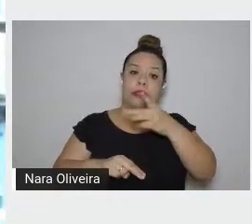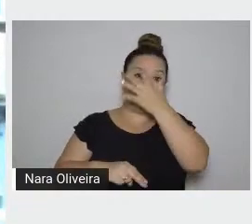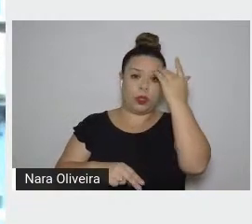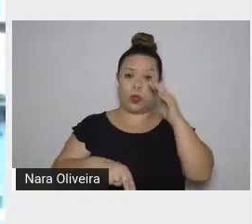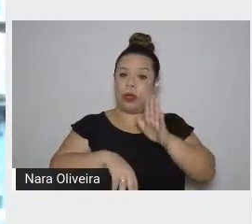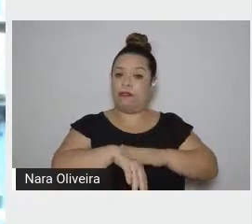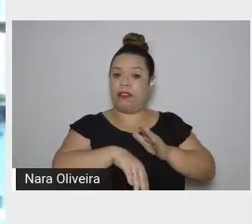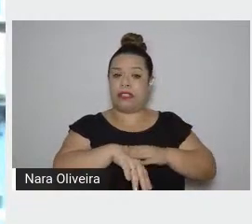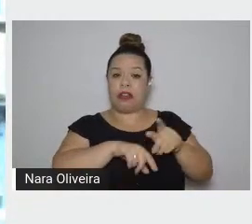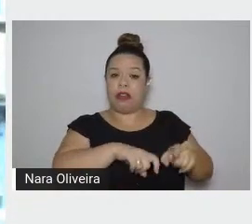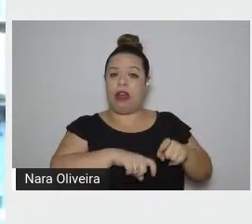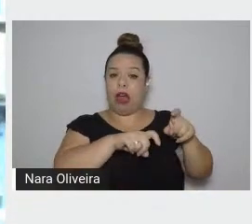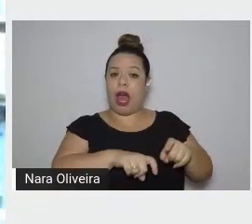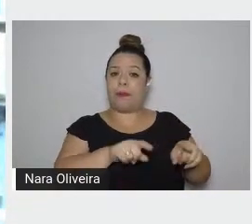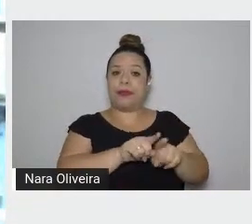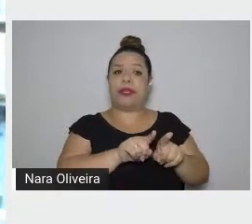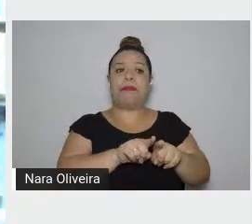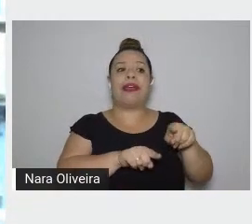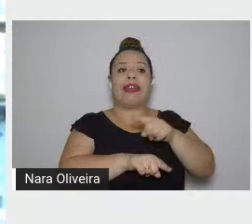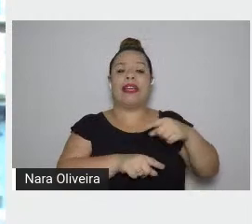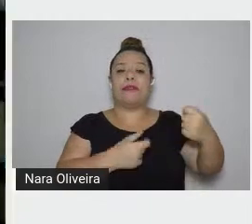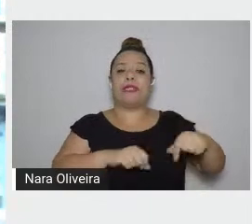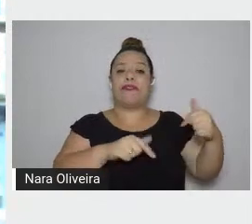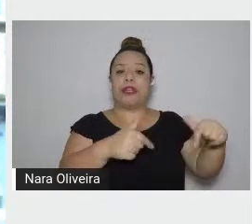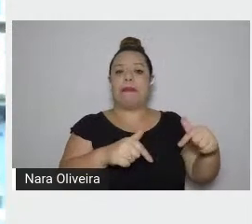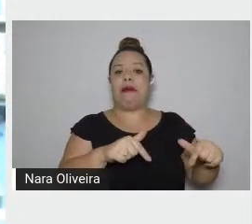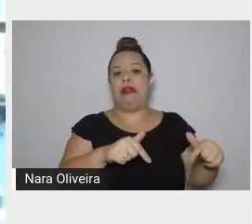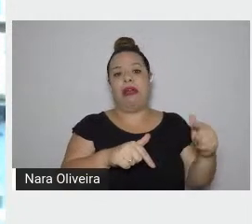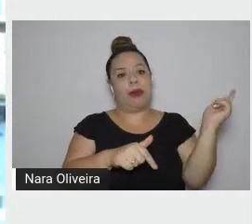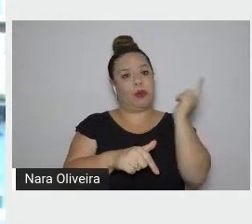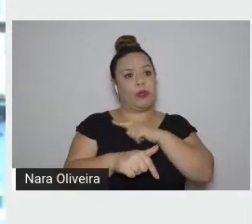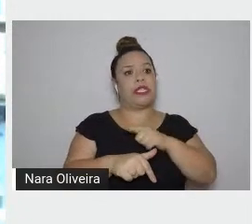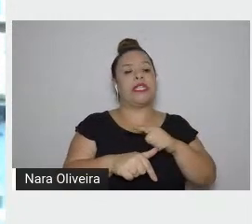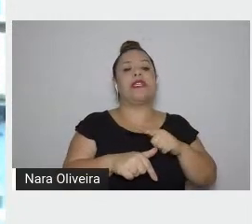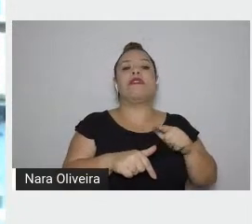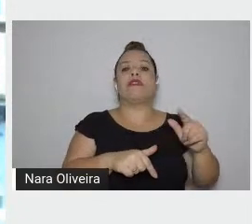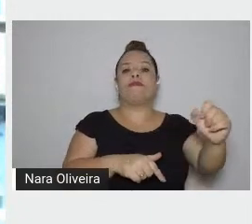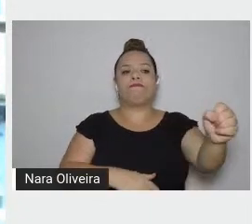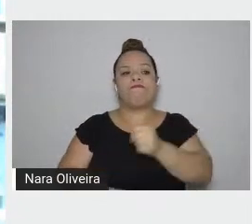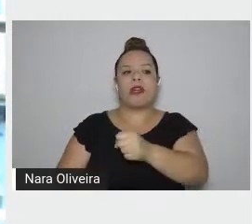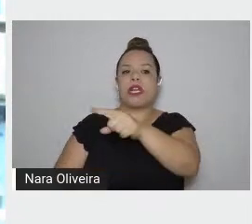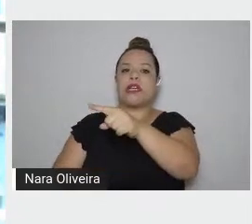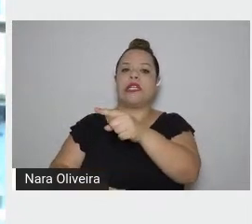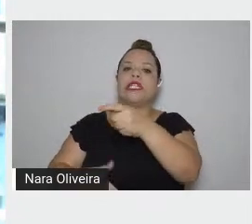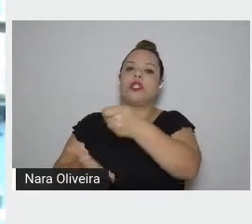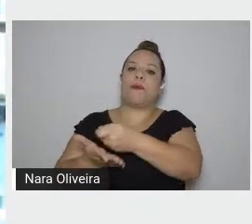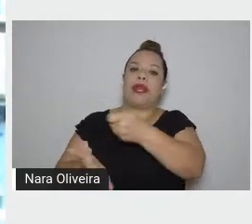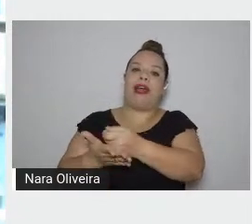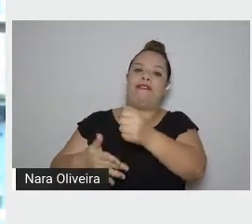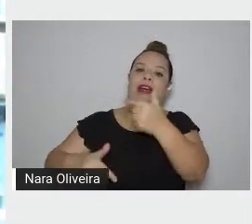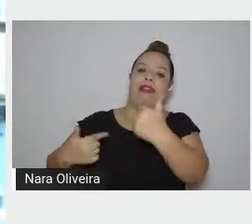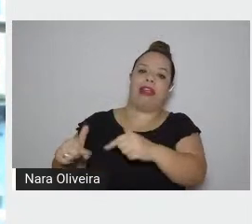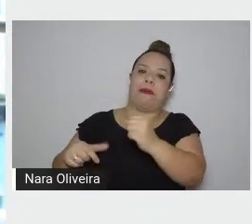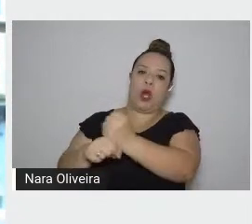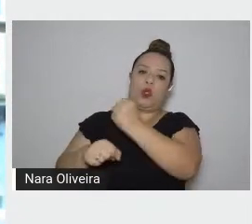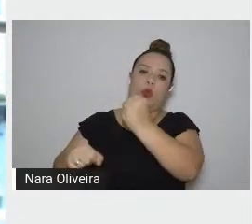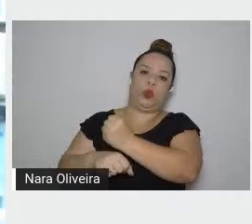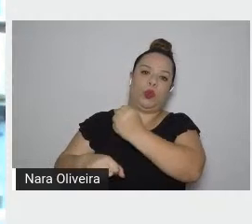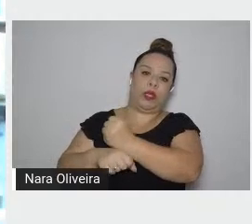o Palácio de Convento de Mafra. Nessa obra,